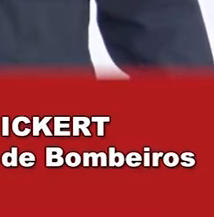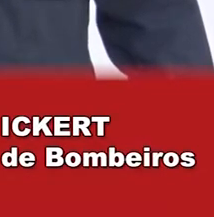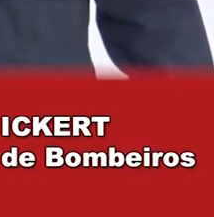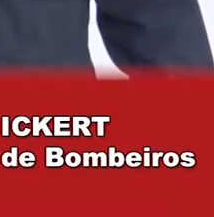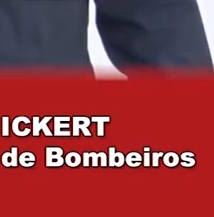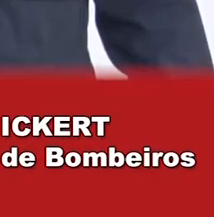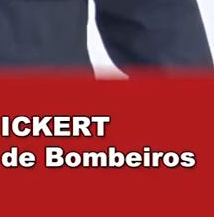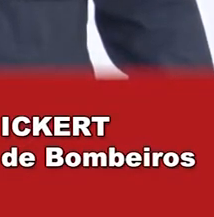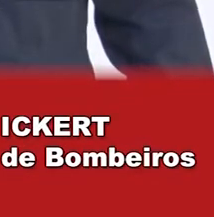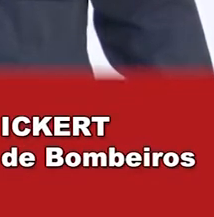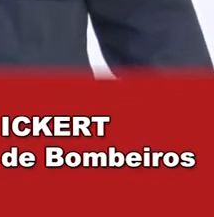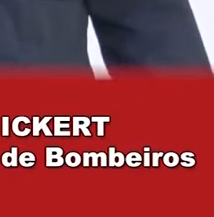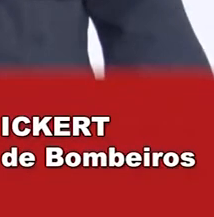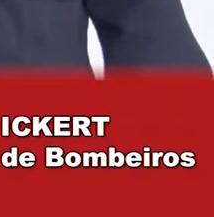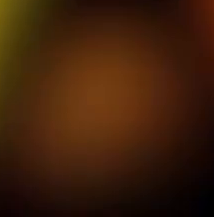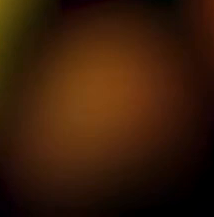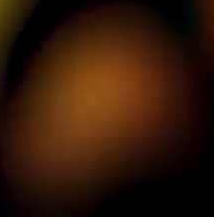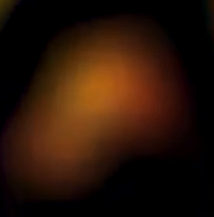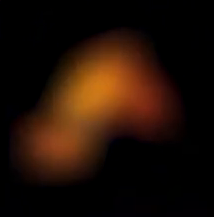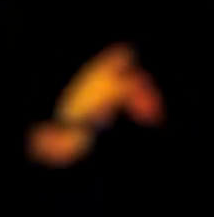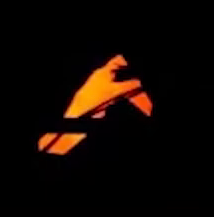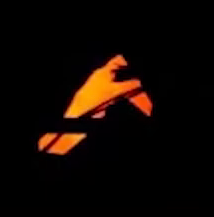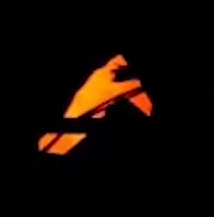a energia elétrica.